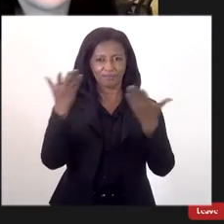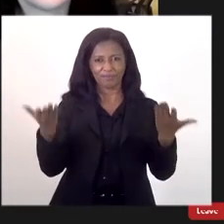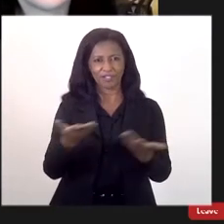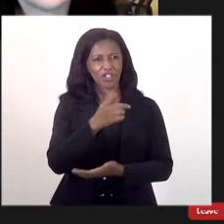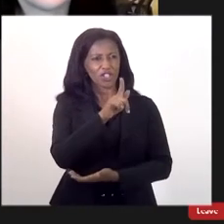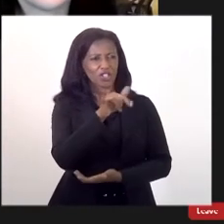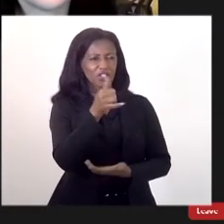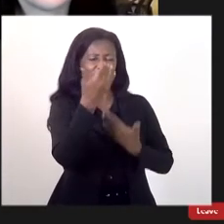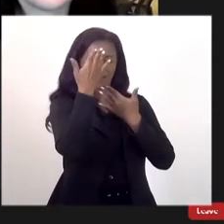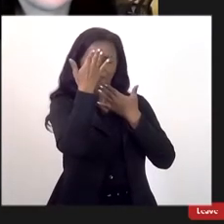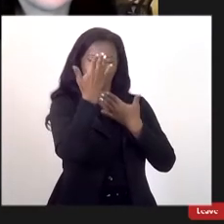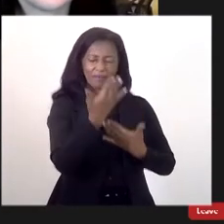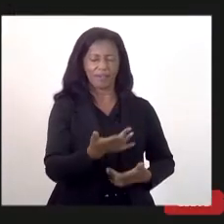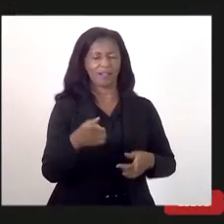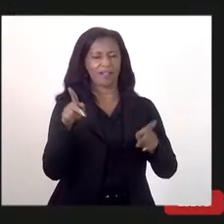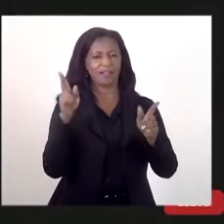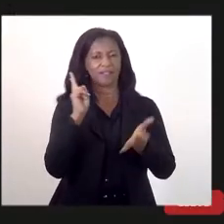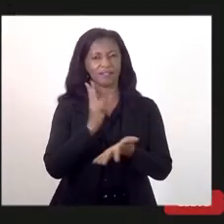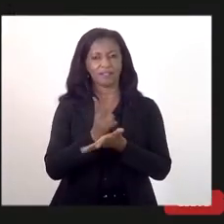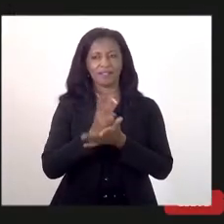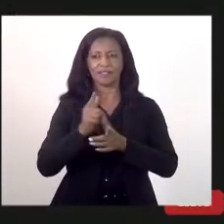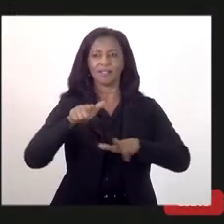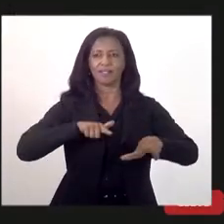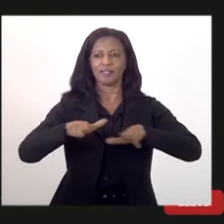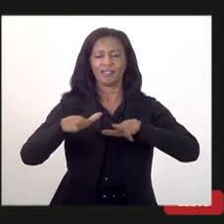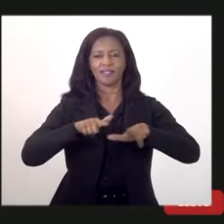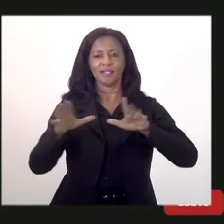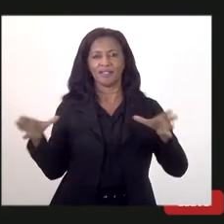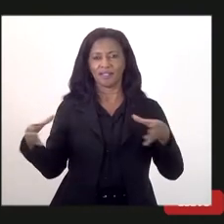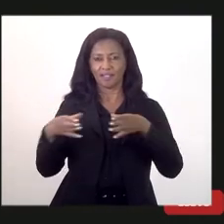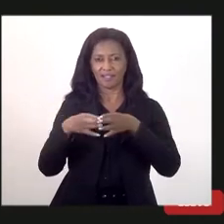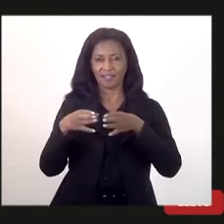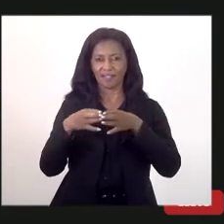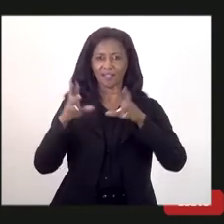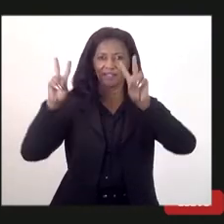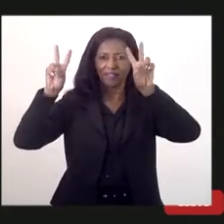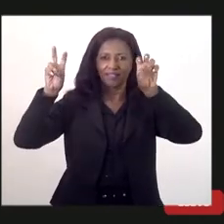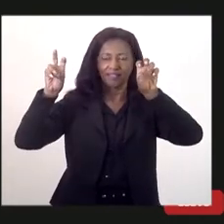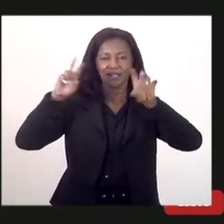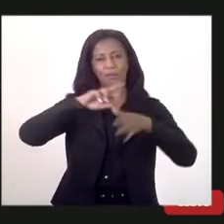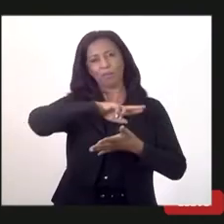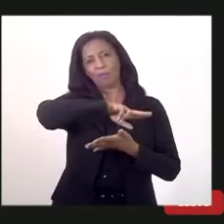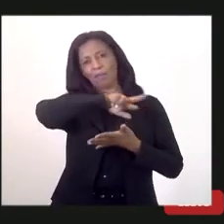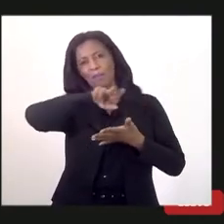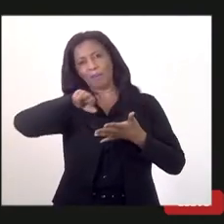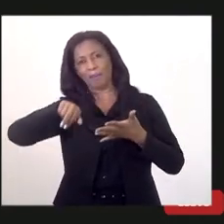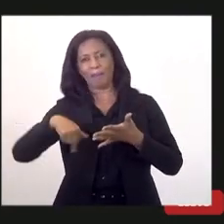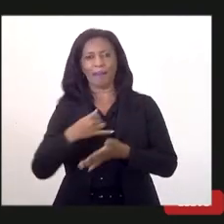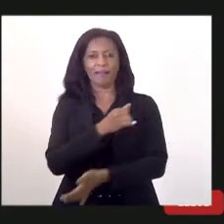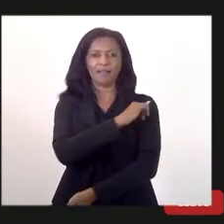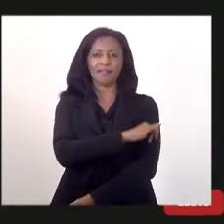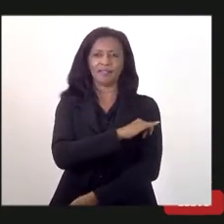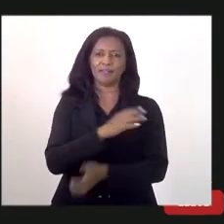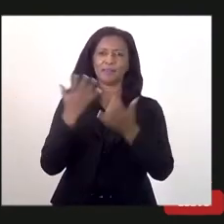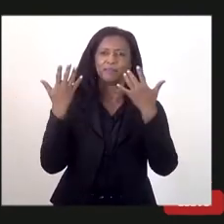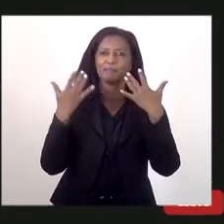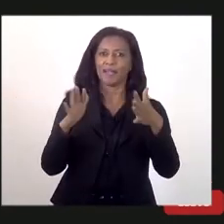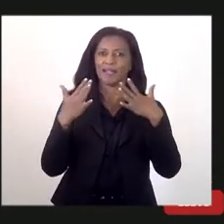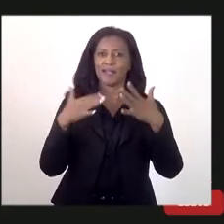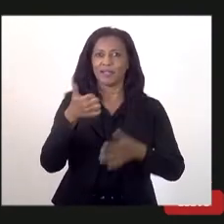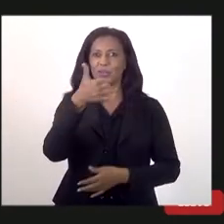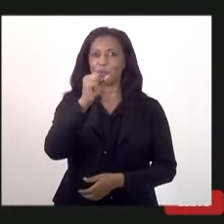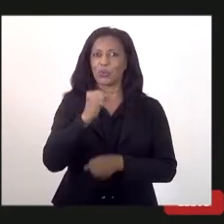obrigado também, sempre trabalhando em conjunto sobre vários temas do Rio de Janeiro, parabéns por esses dois anos